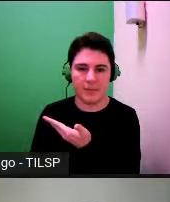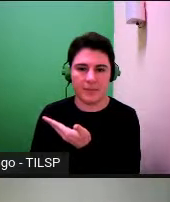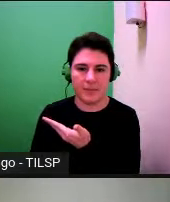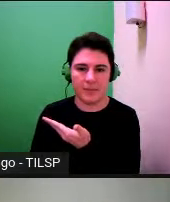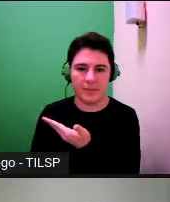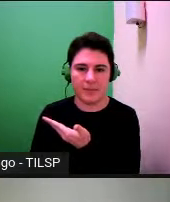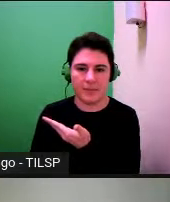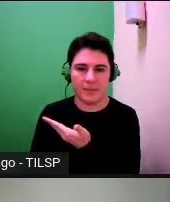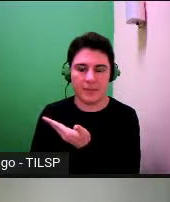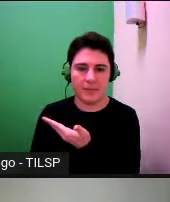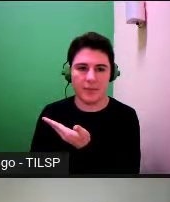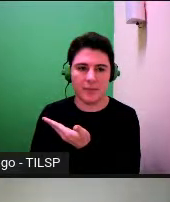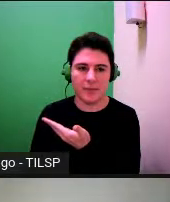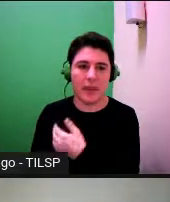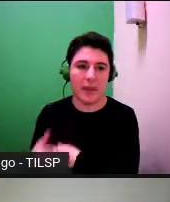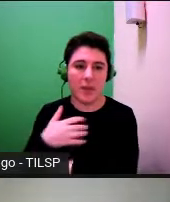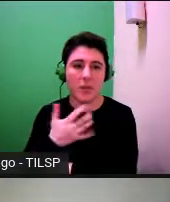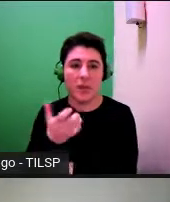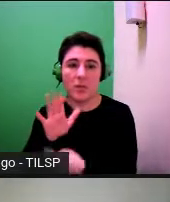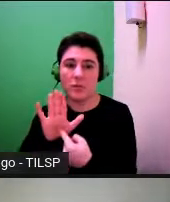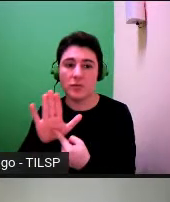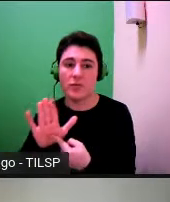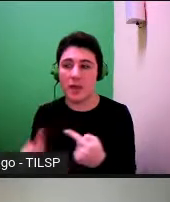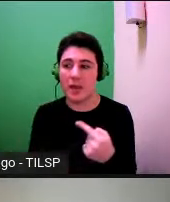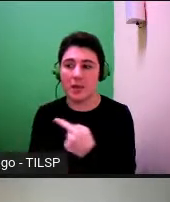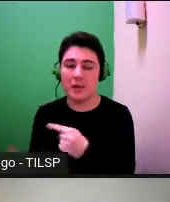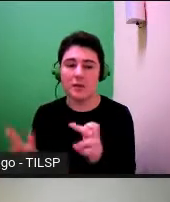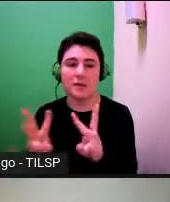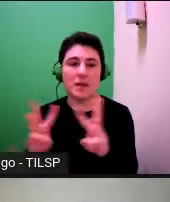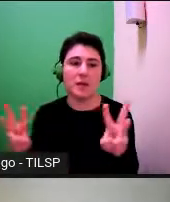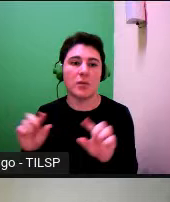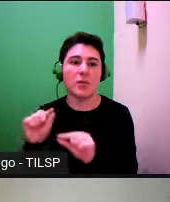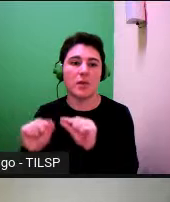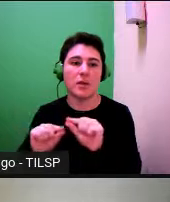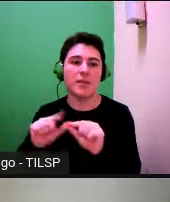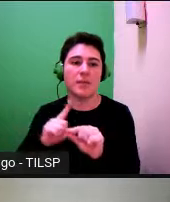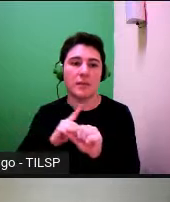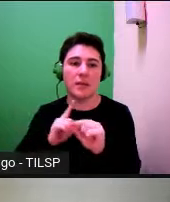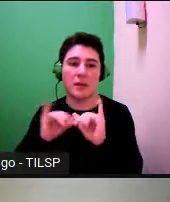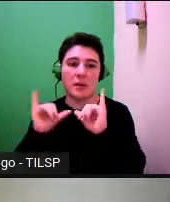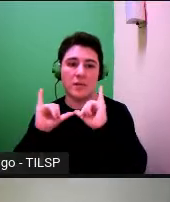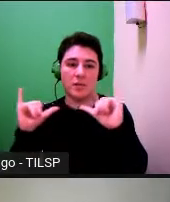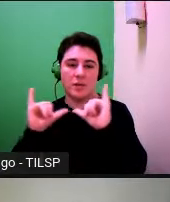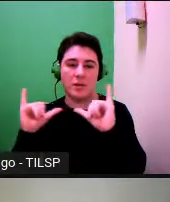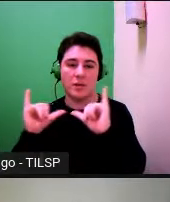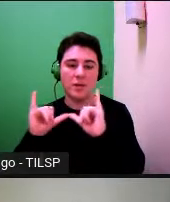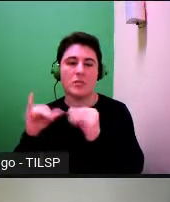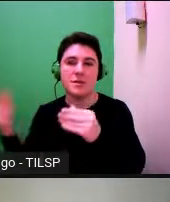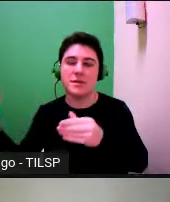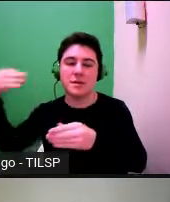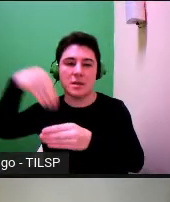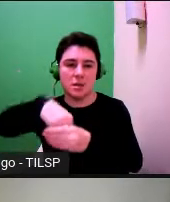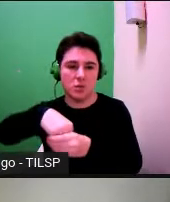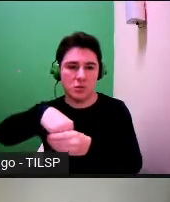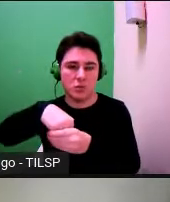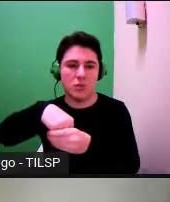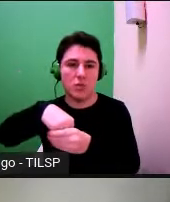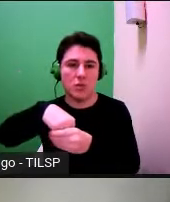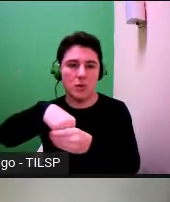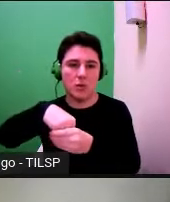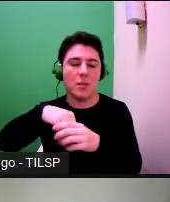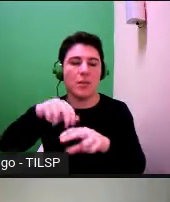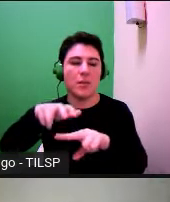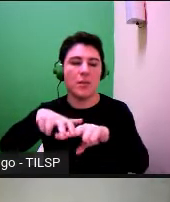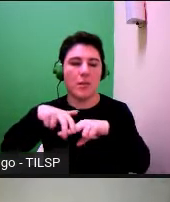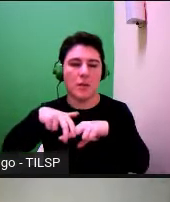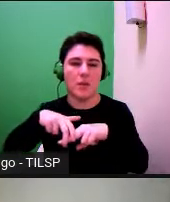o que é que eu quero mostrar neste site a divulgação está enquadrada pelas pela